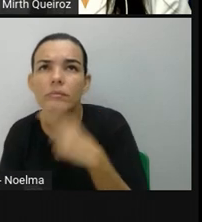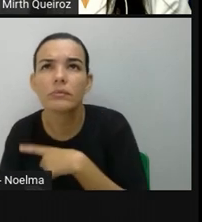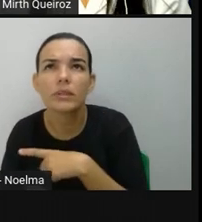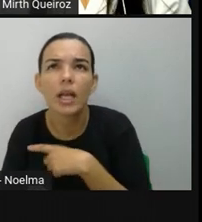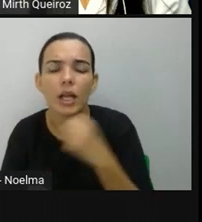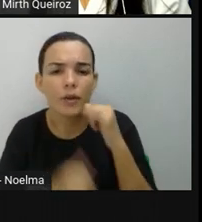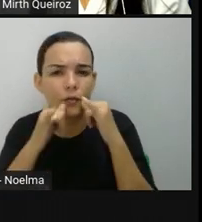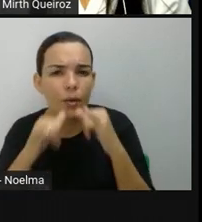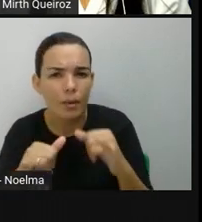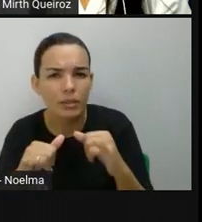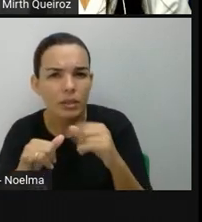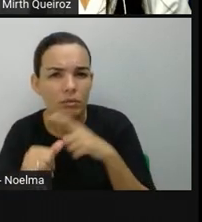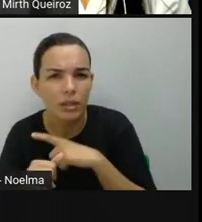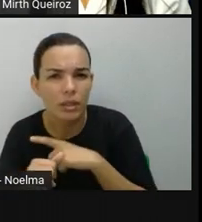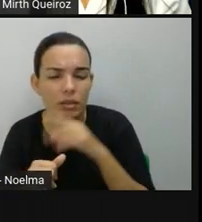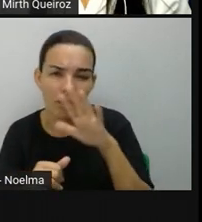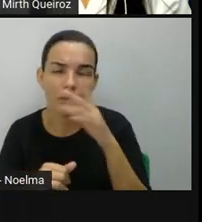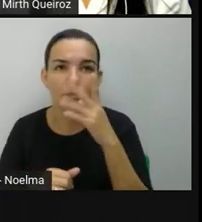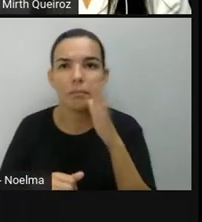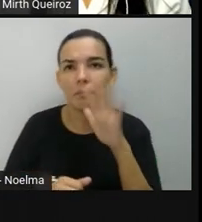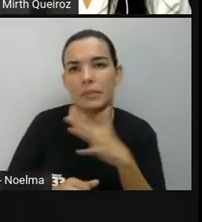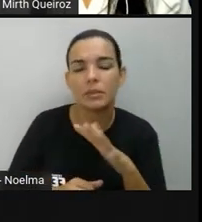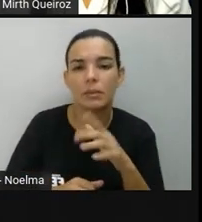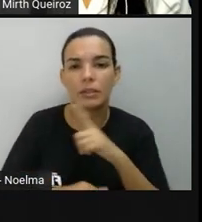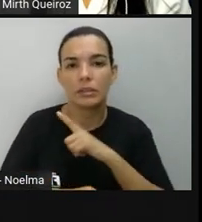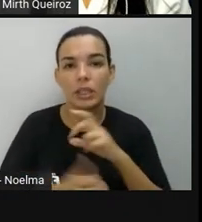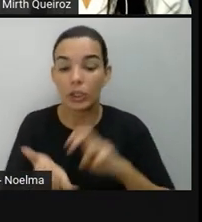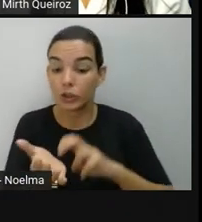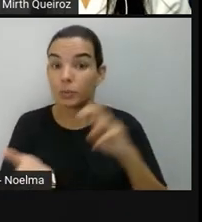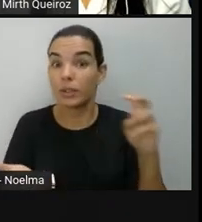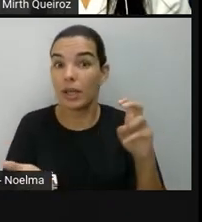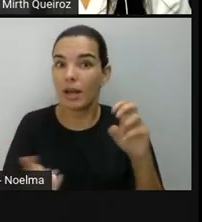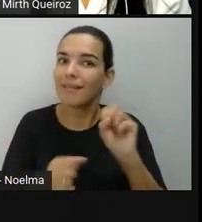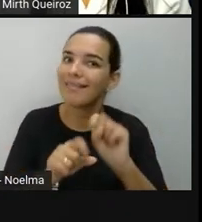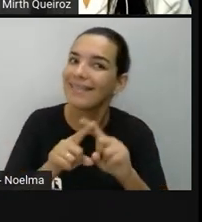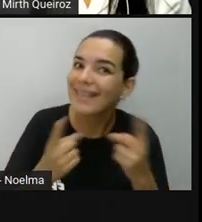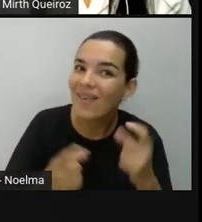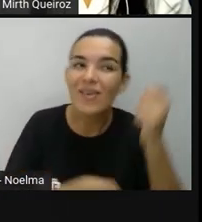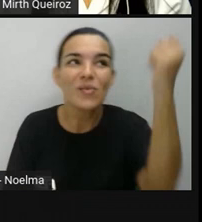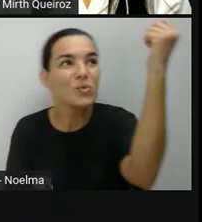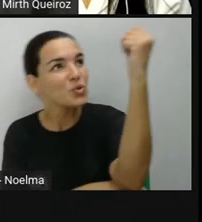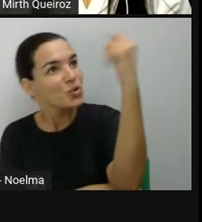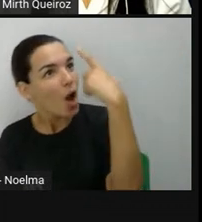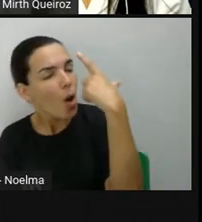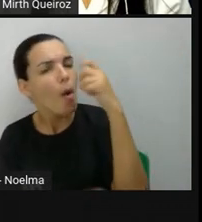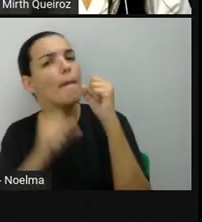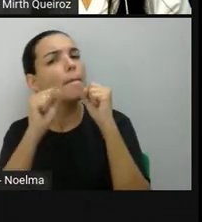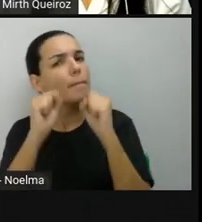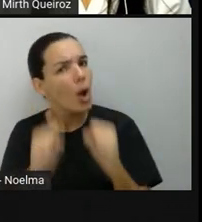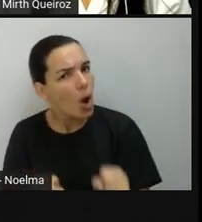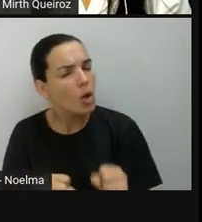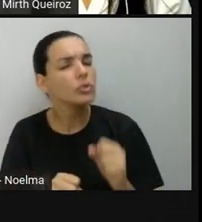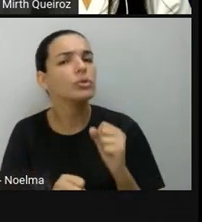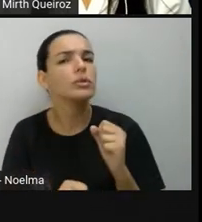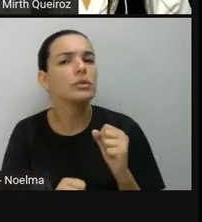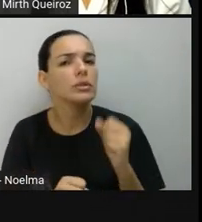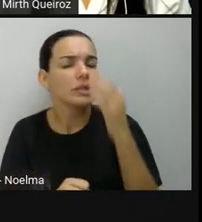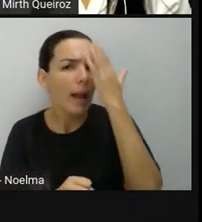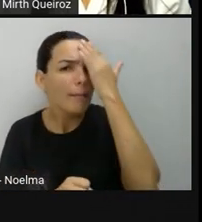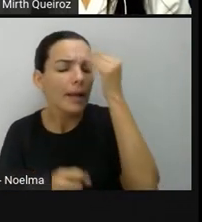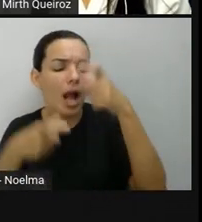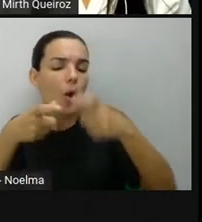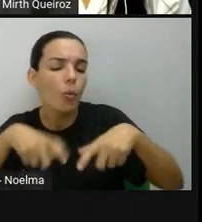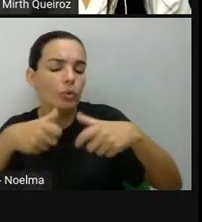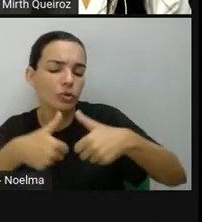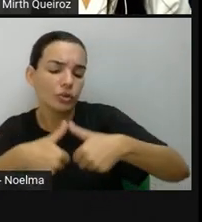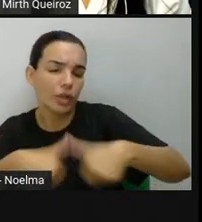Era de manhã cedinho. Então através do sol ele teria como se localizar saber onde é que ele